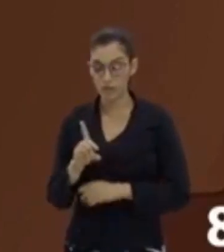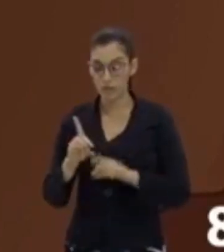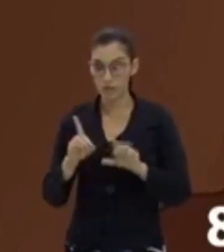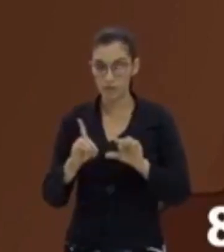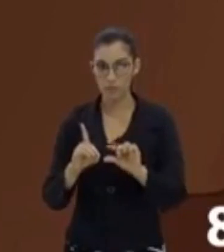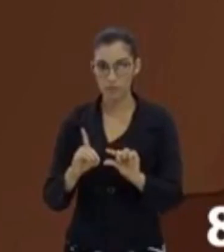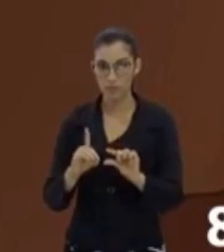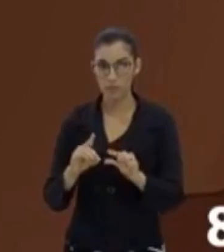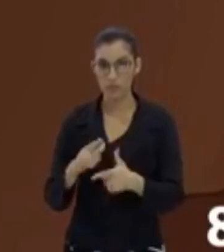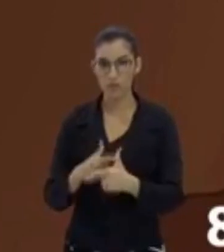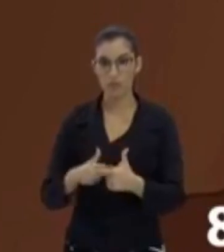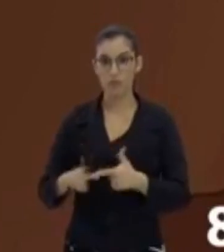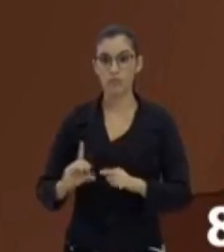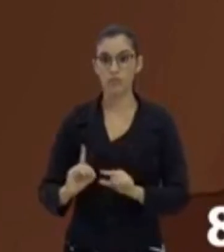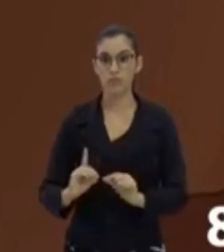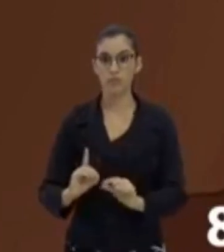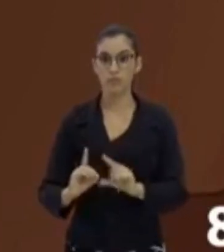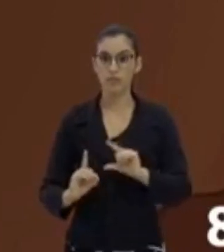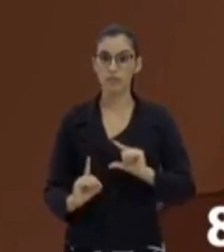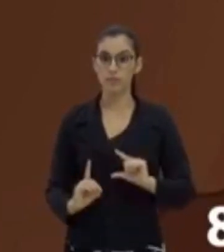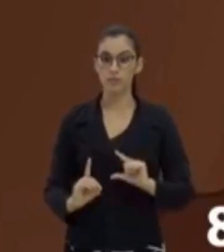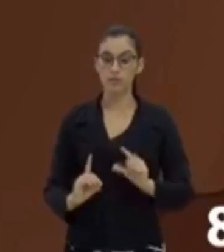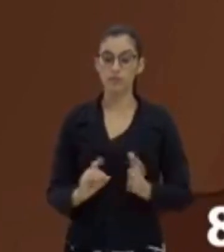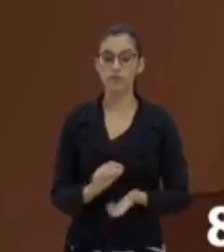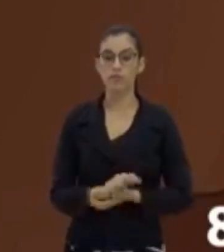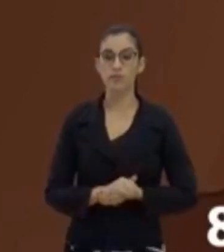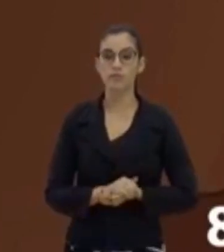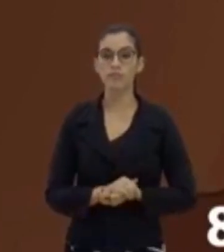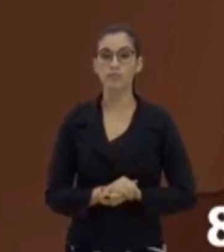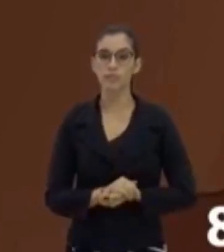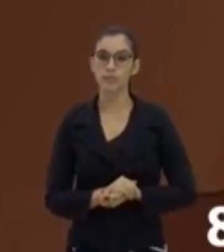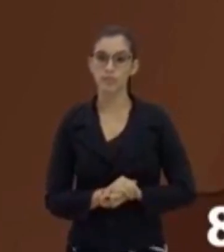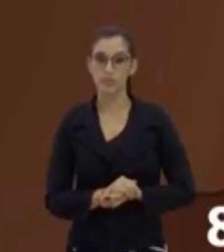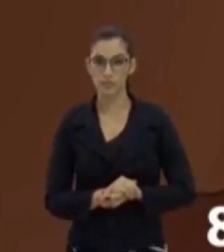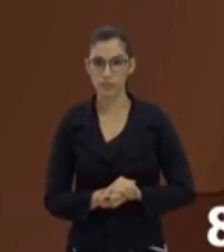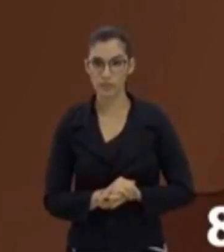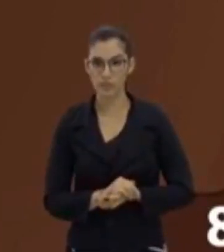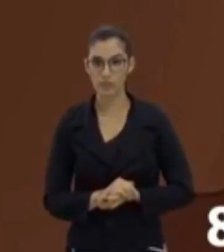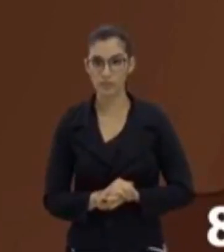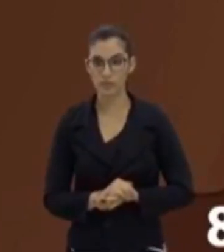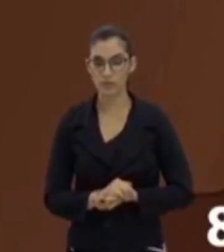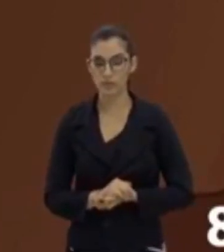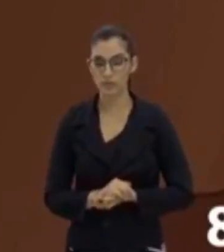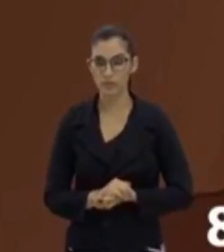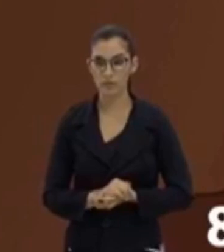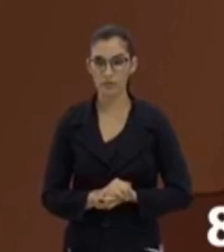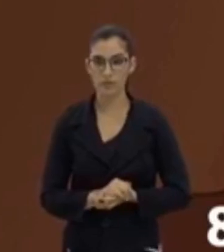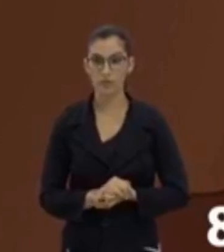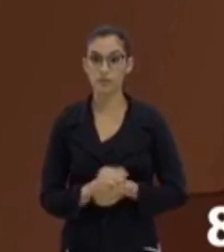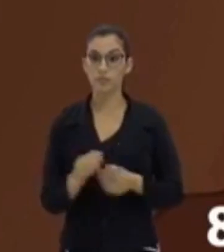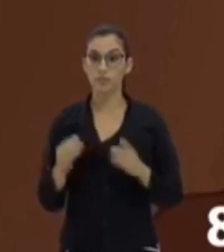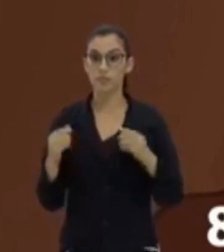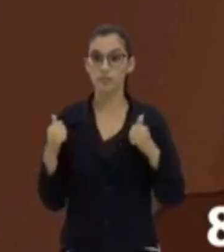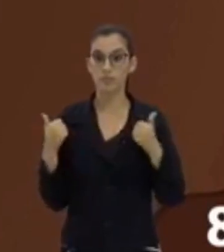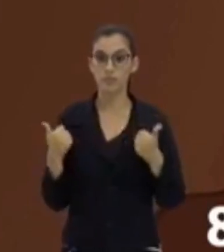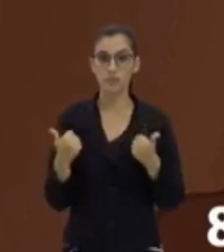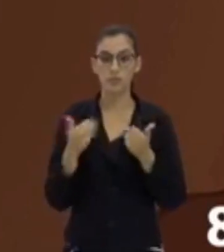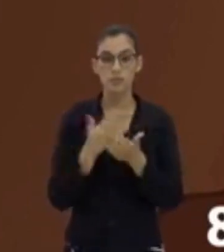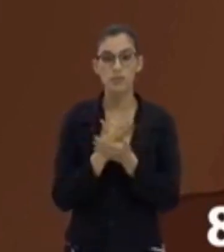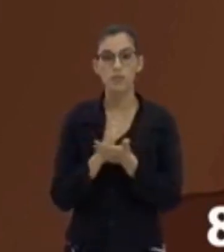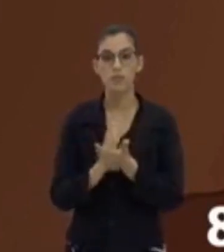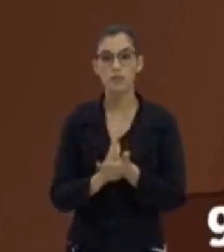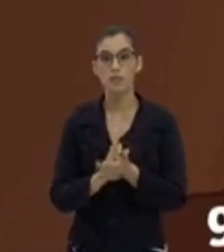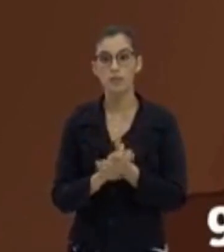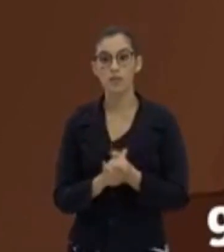representada, sobre o Dzão, que significa a distância real. Beleza? Vamos continuar.